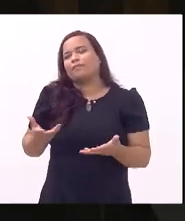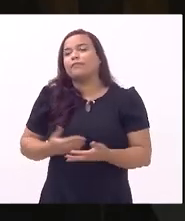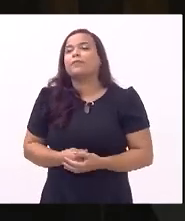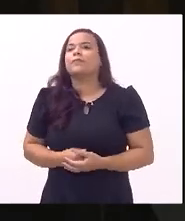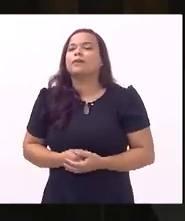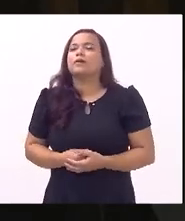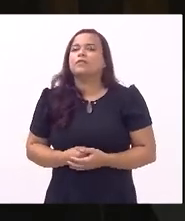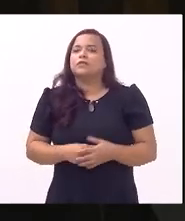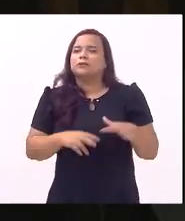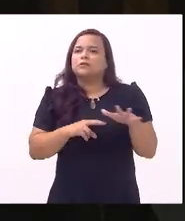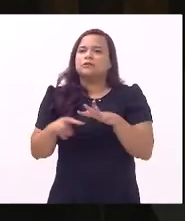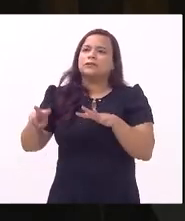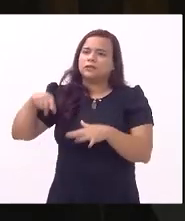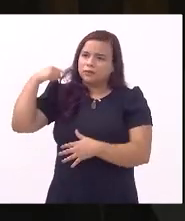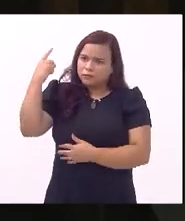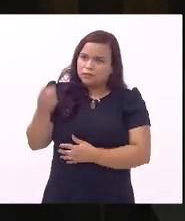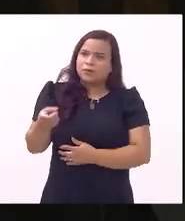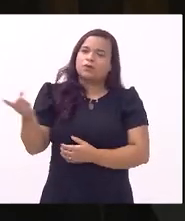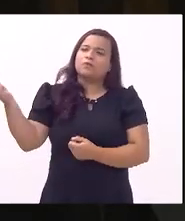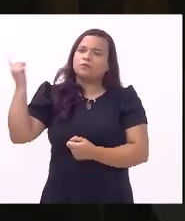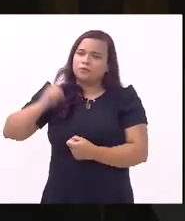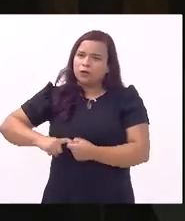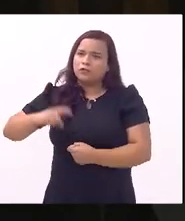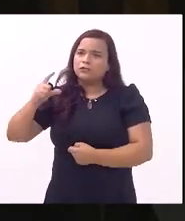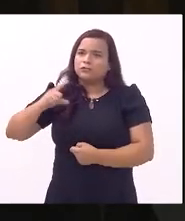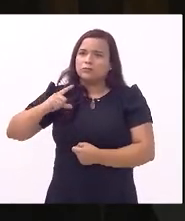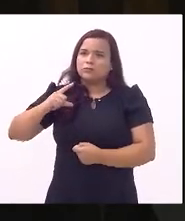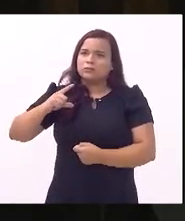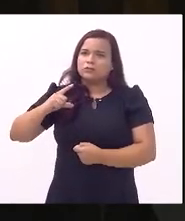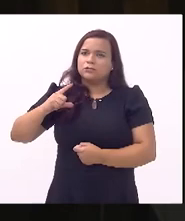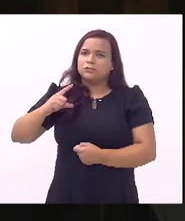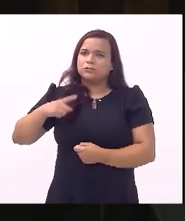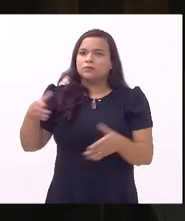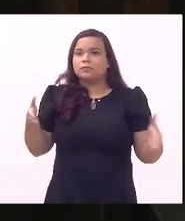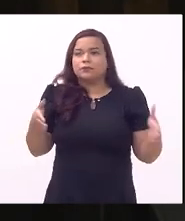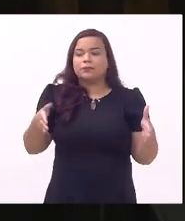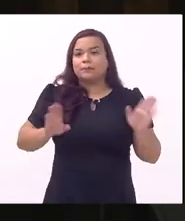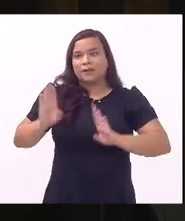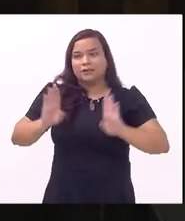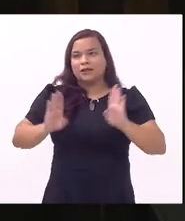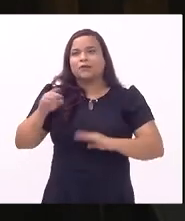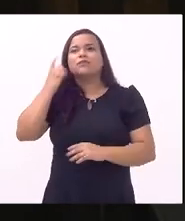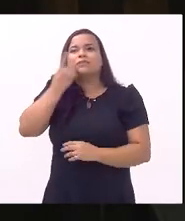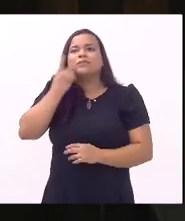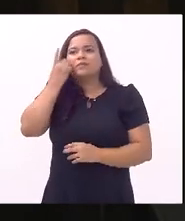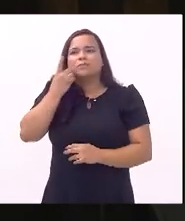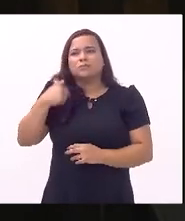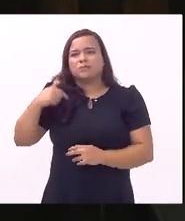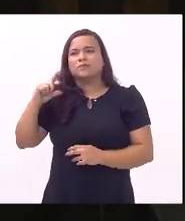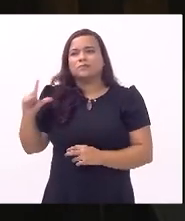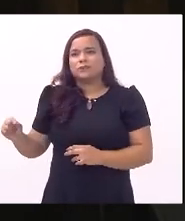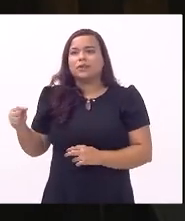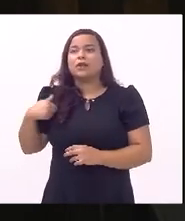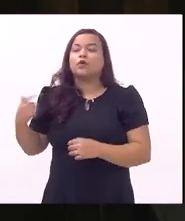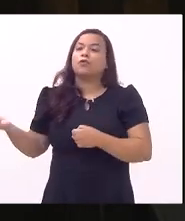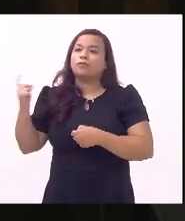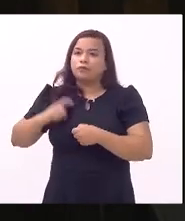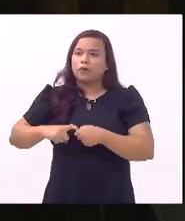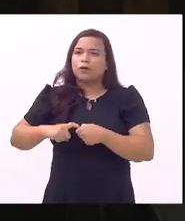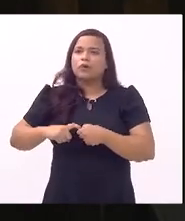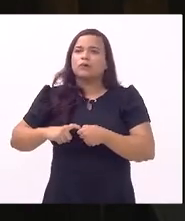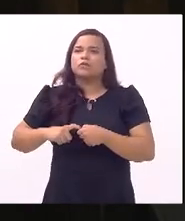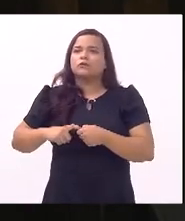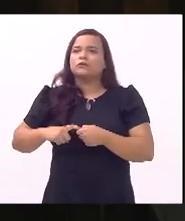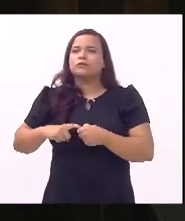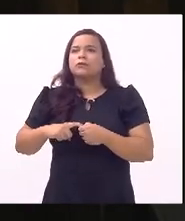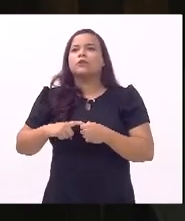na próxima semana a gente vai estar voltando vai estar saindo do mandato de deputado mas eu estarei eu no caso estarei retornando à Câmara Municipal de